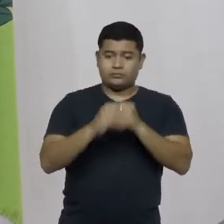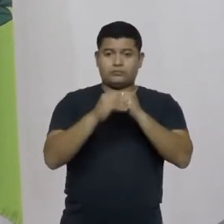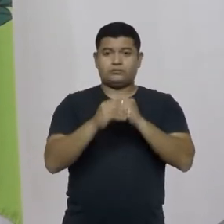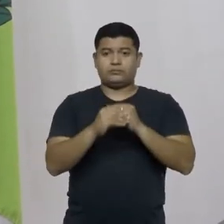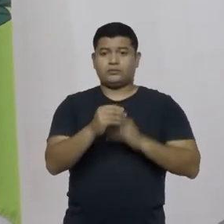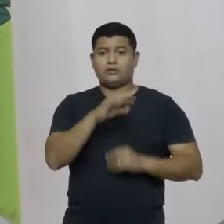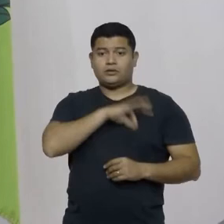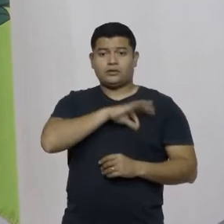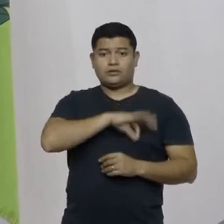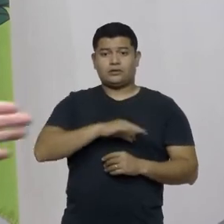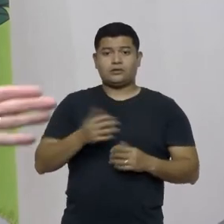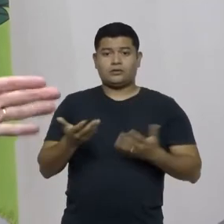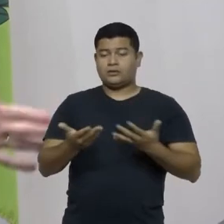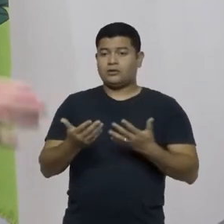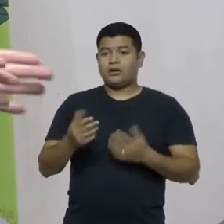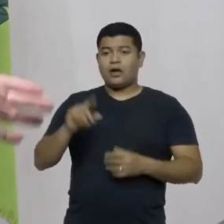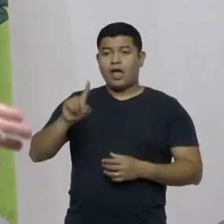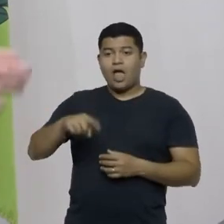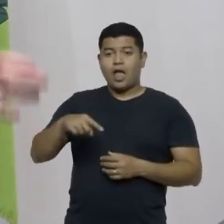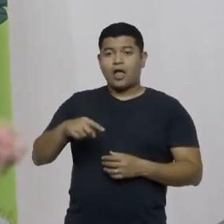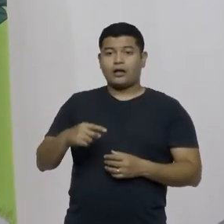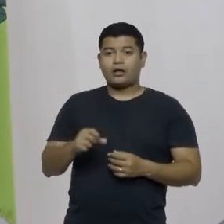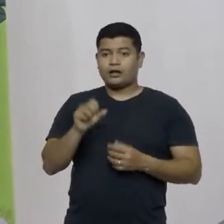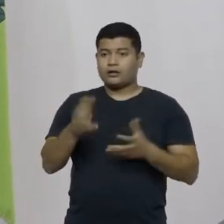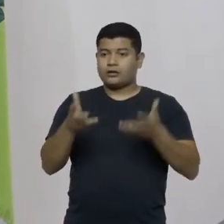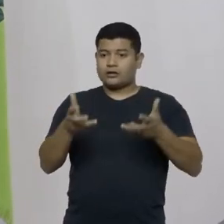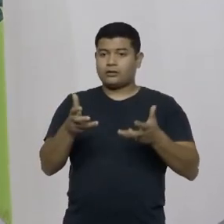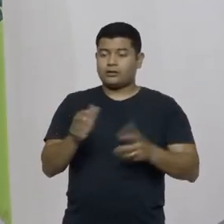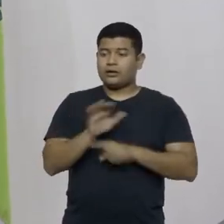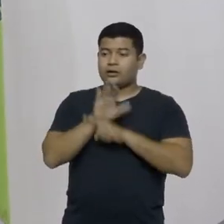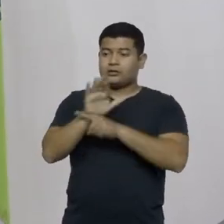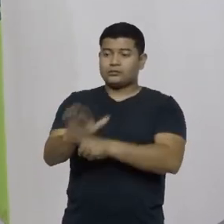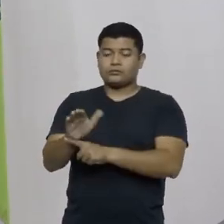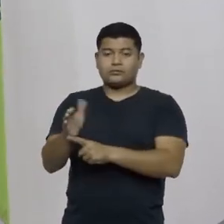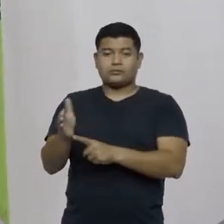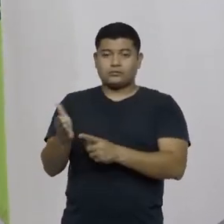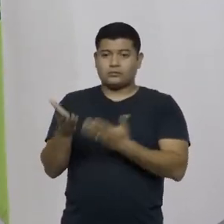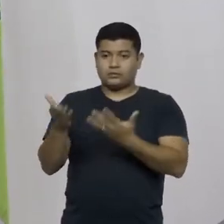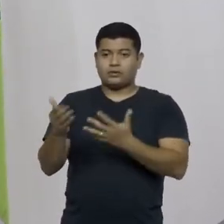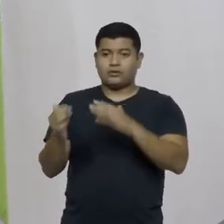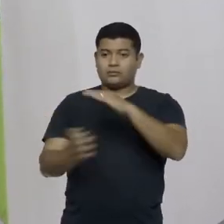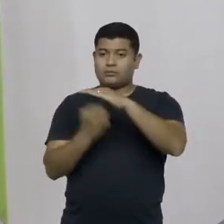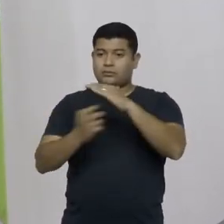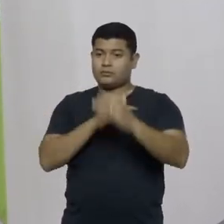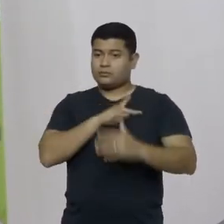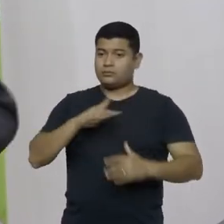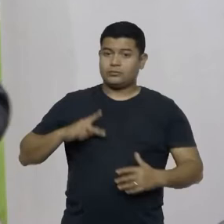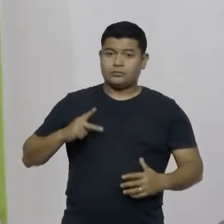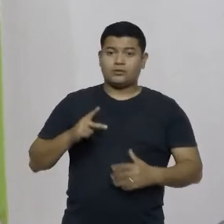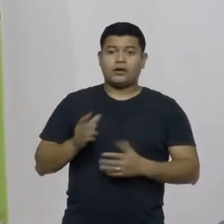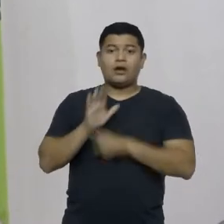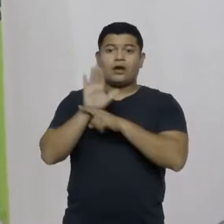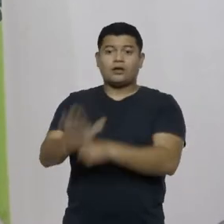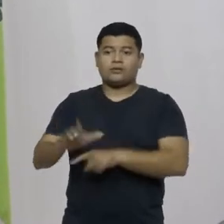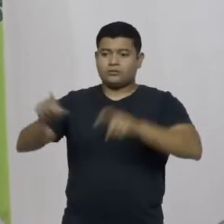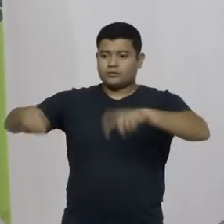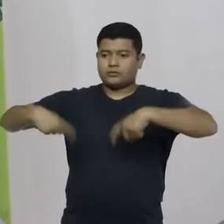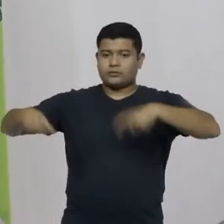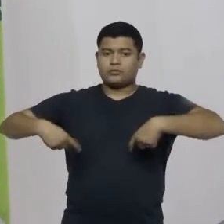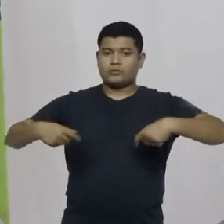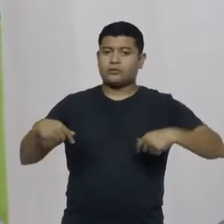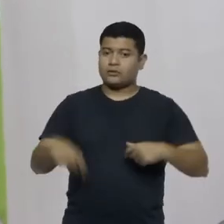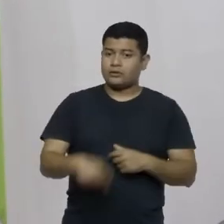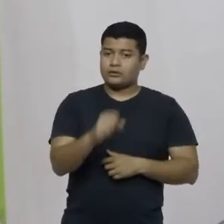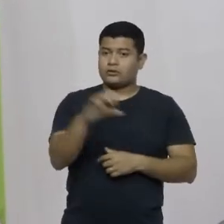dar um gesto se você quer fortalecer empresas públicas que ajudam a agricultura catarinense nós nos